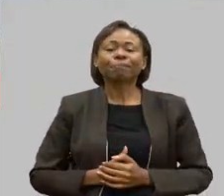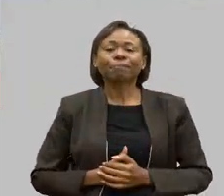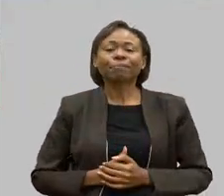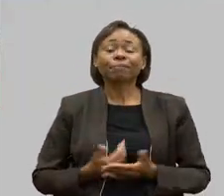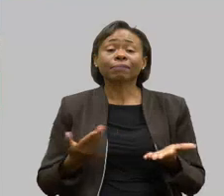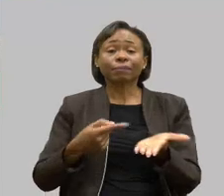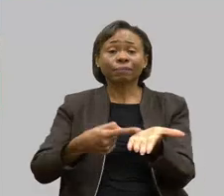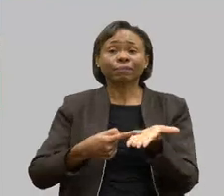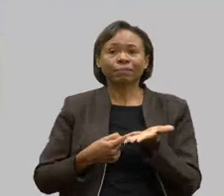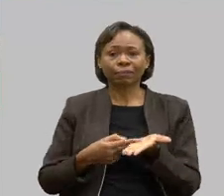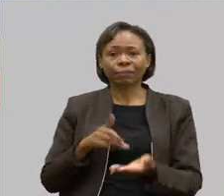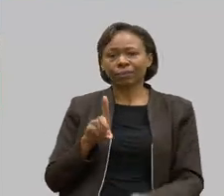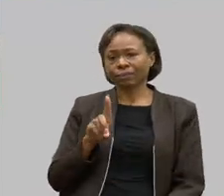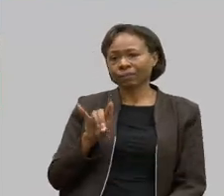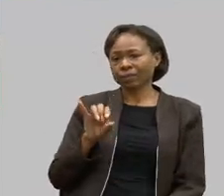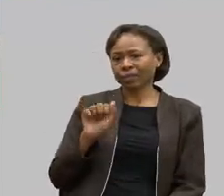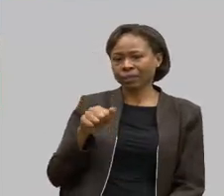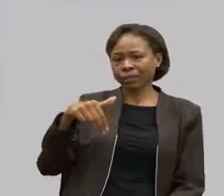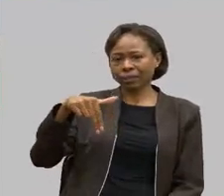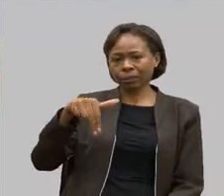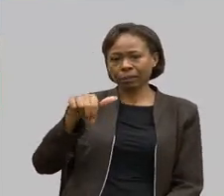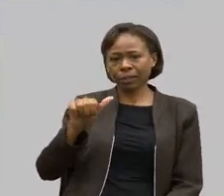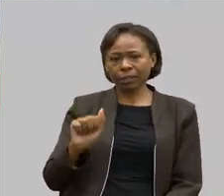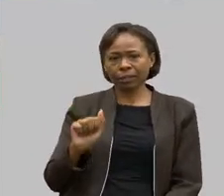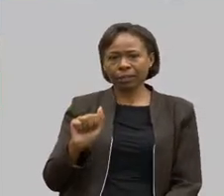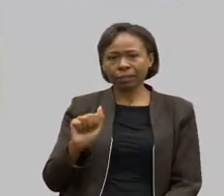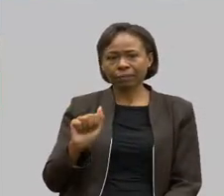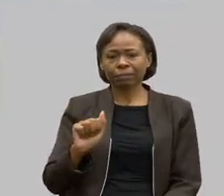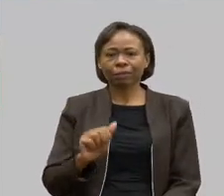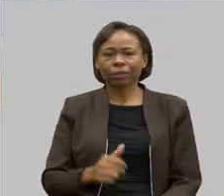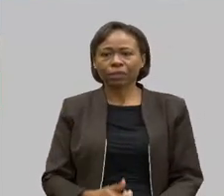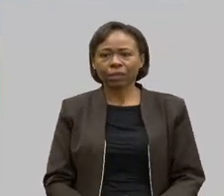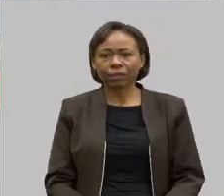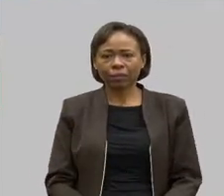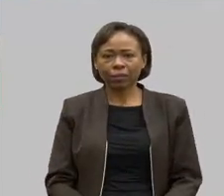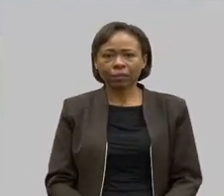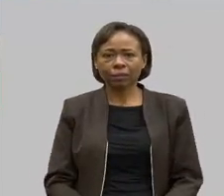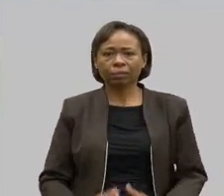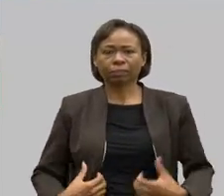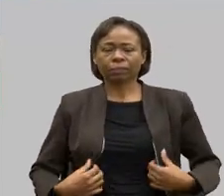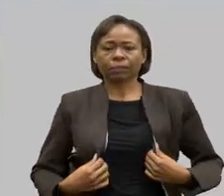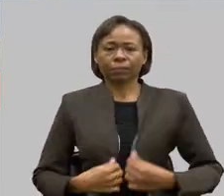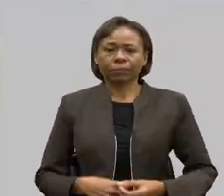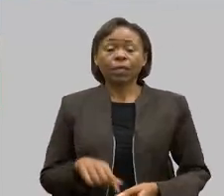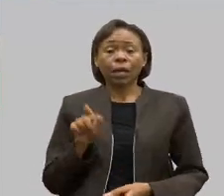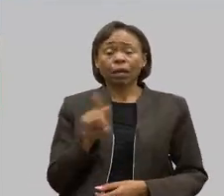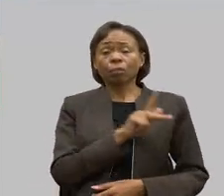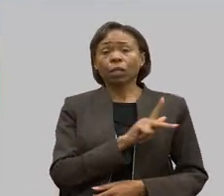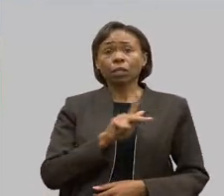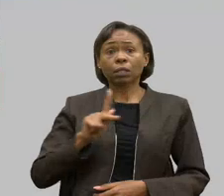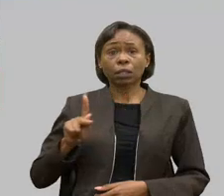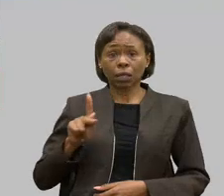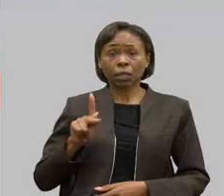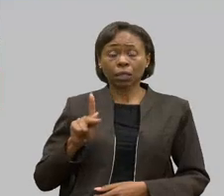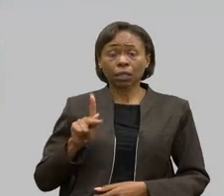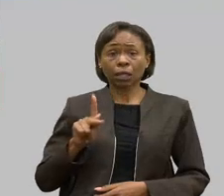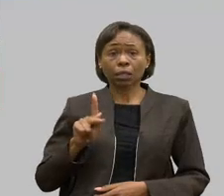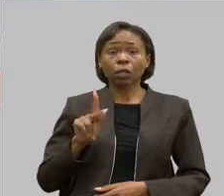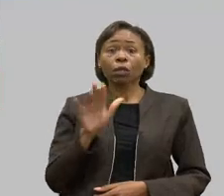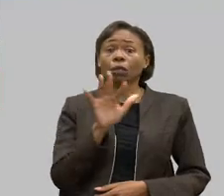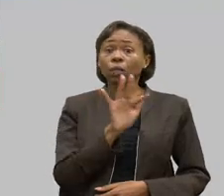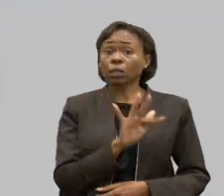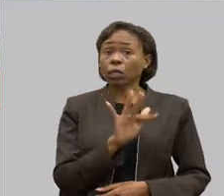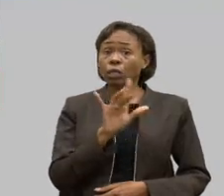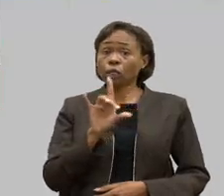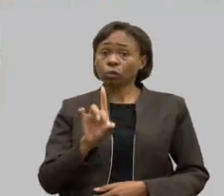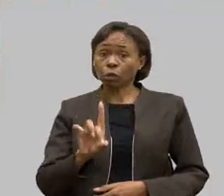Diana Sazano de Souza Kiosen, presidente da Confederação Brasileira e de Desportos